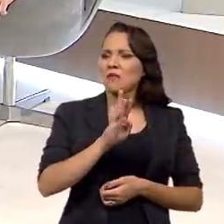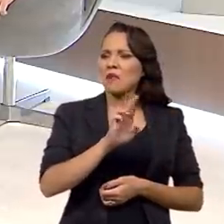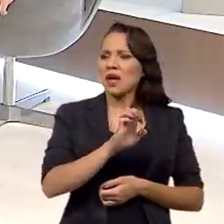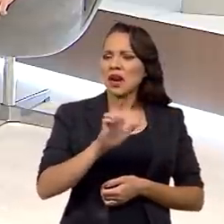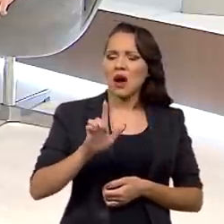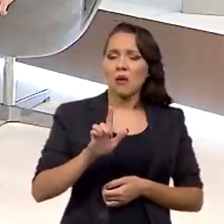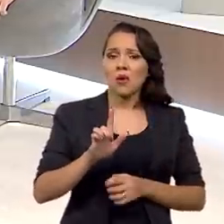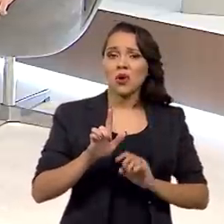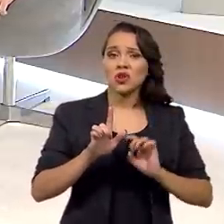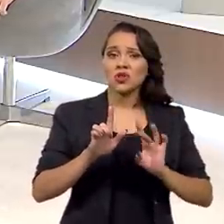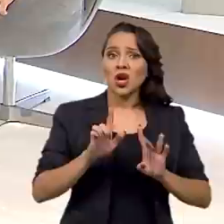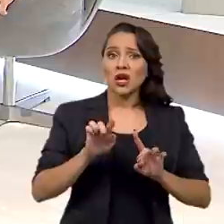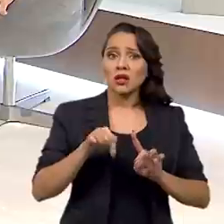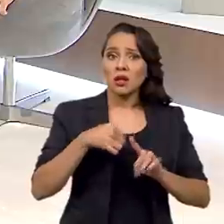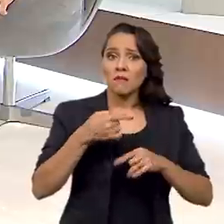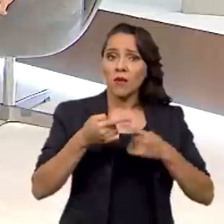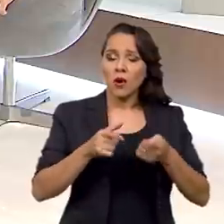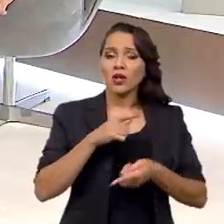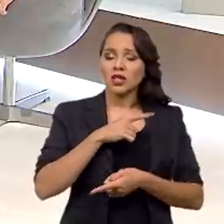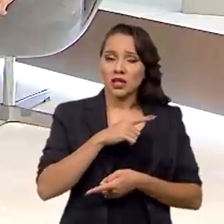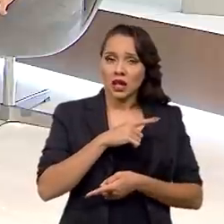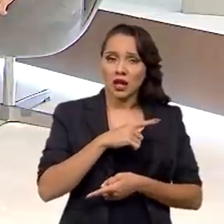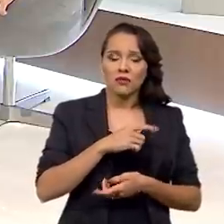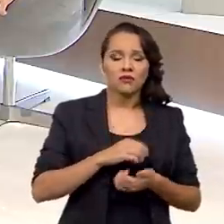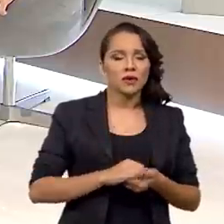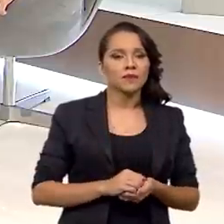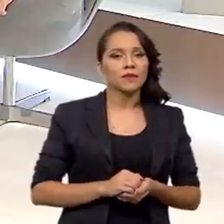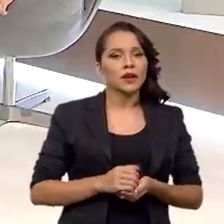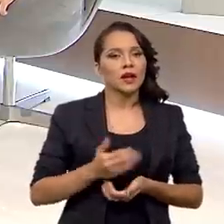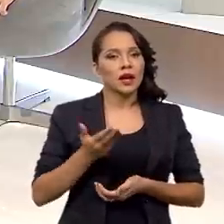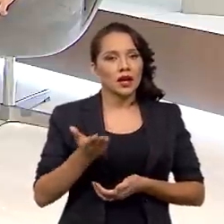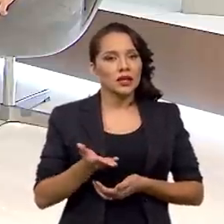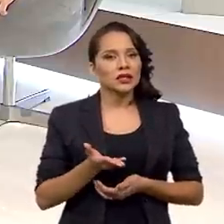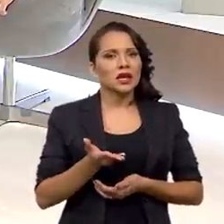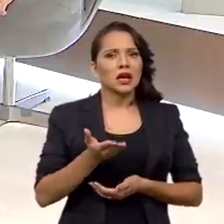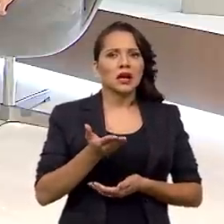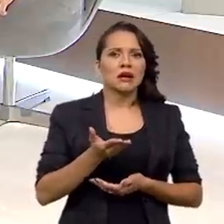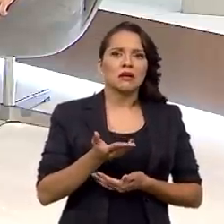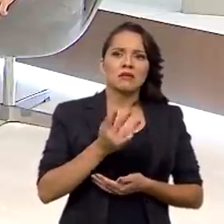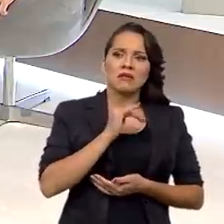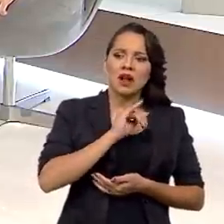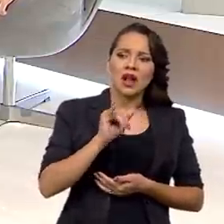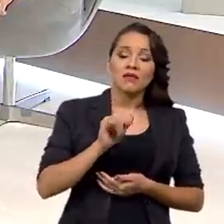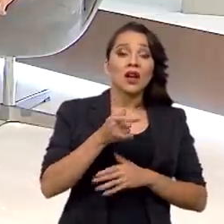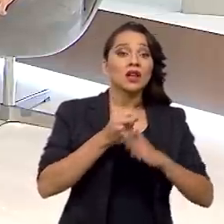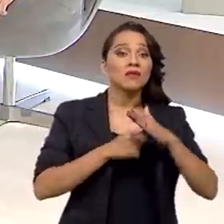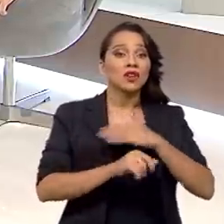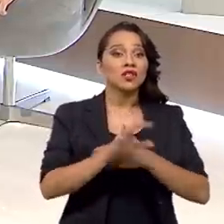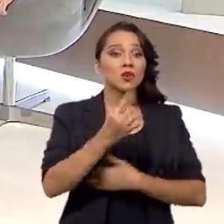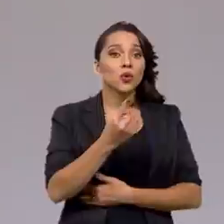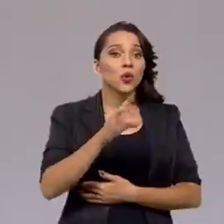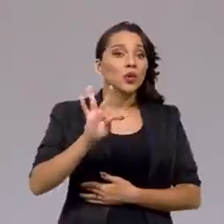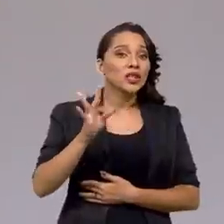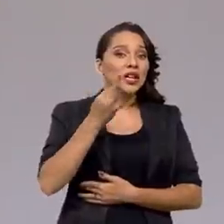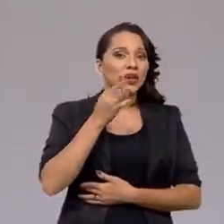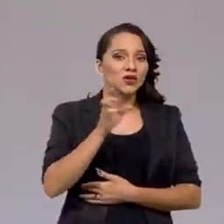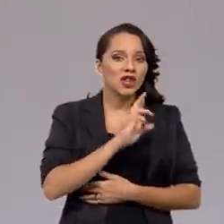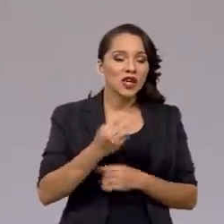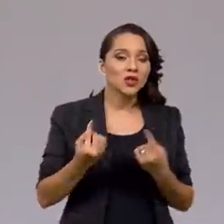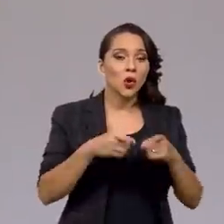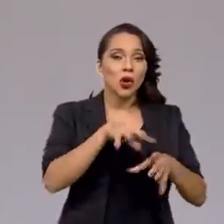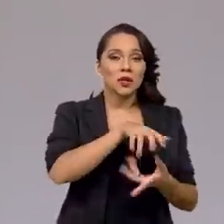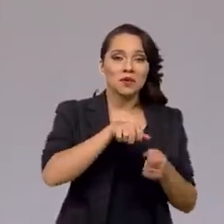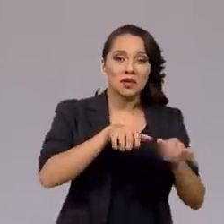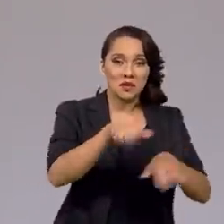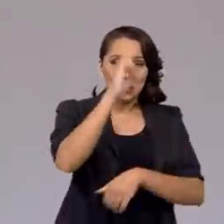Só que mesmo tendo essa taxação, ela investiu um trilhão de reais para combater a